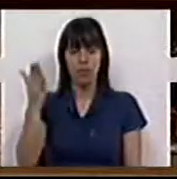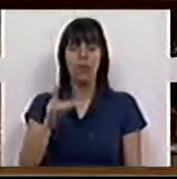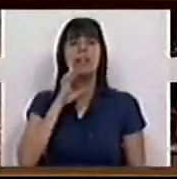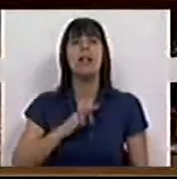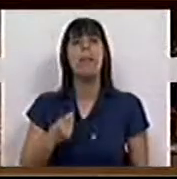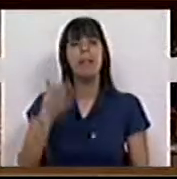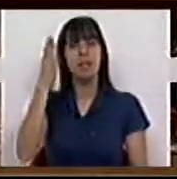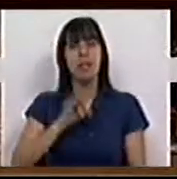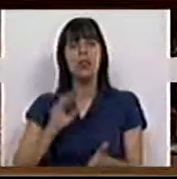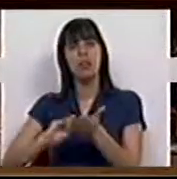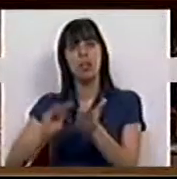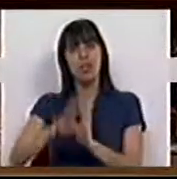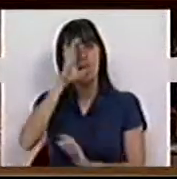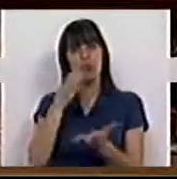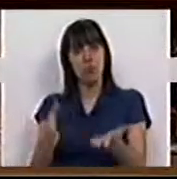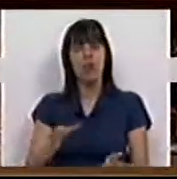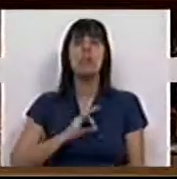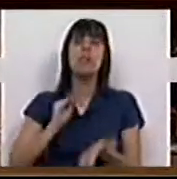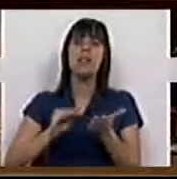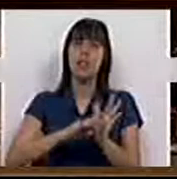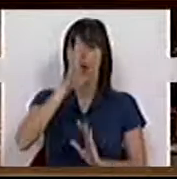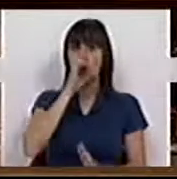Sr. Presidente, Sra. Secretária de Estado, Srs.